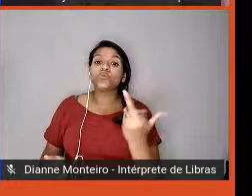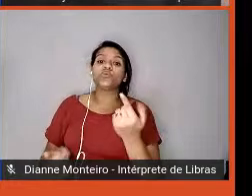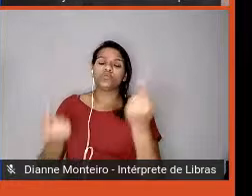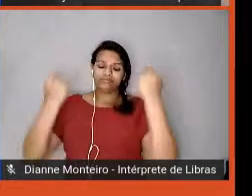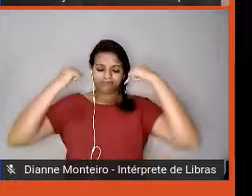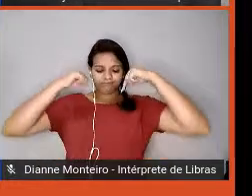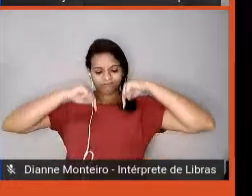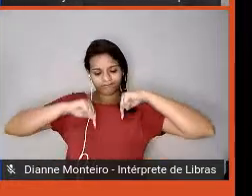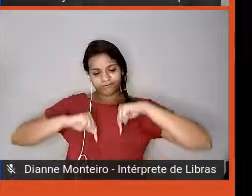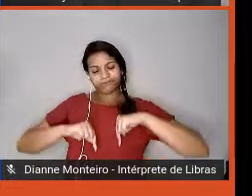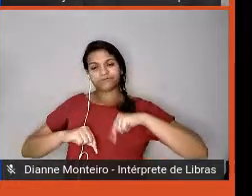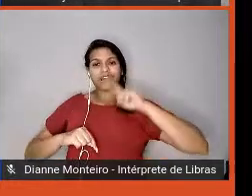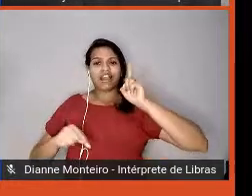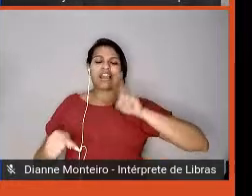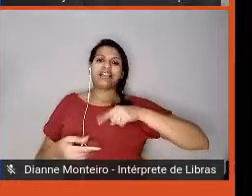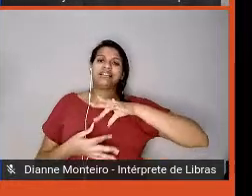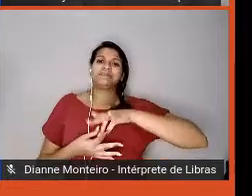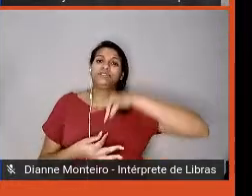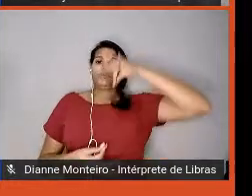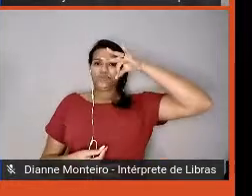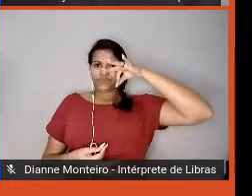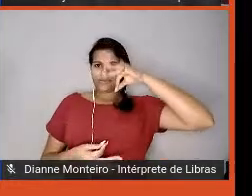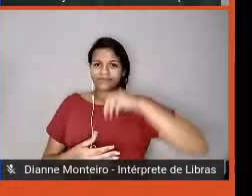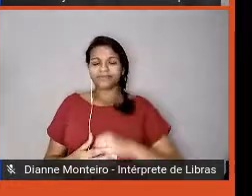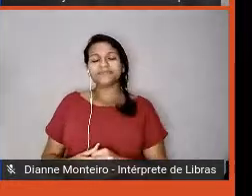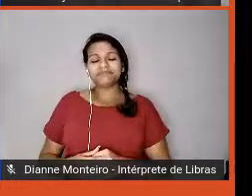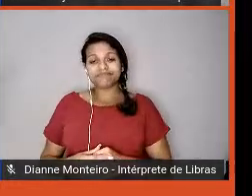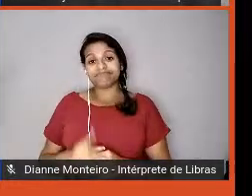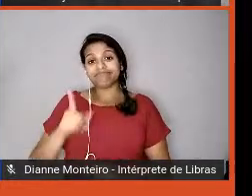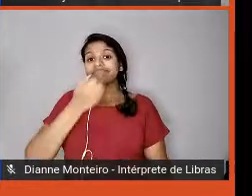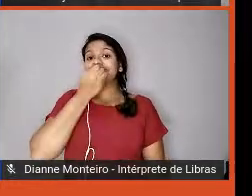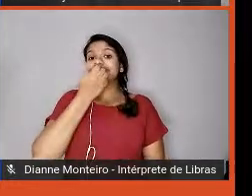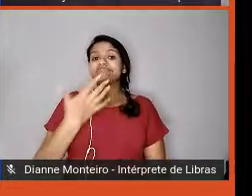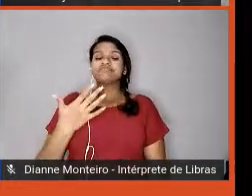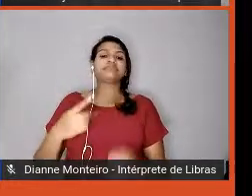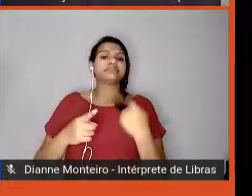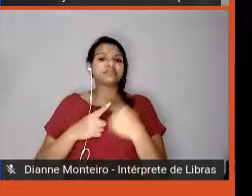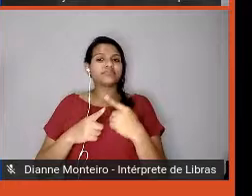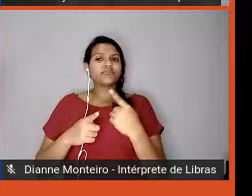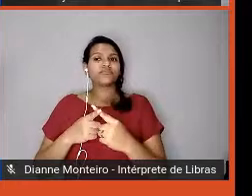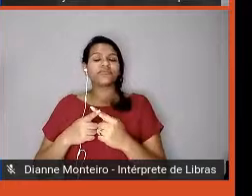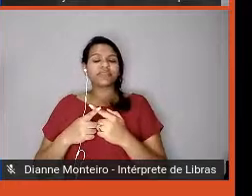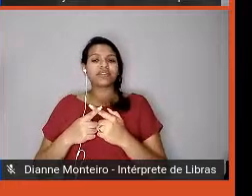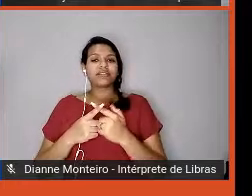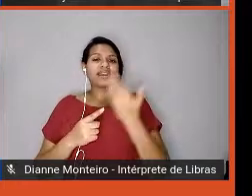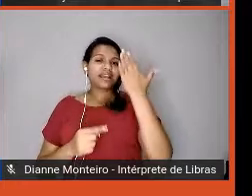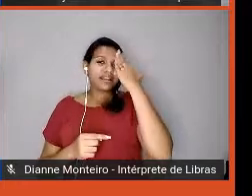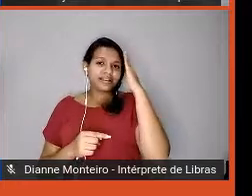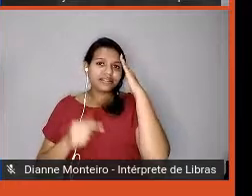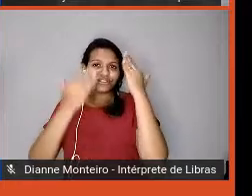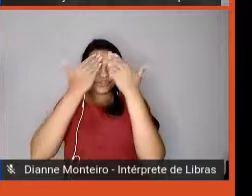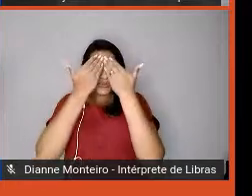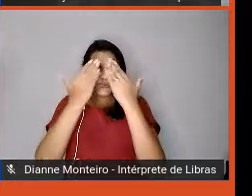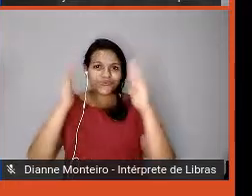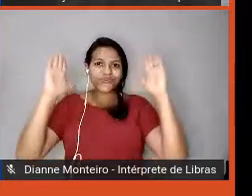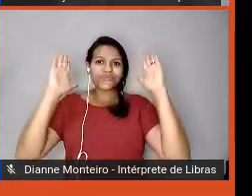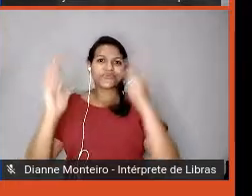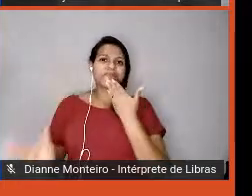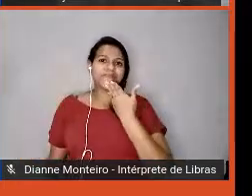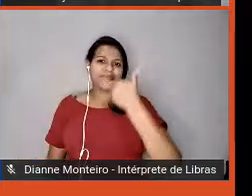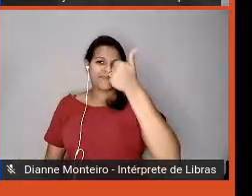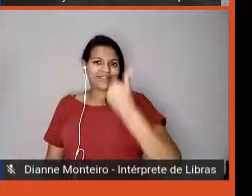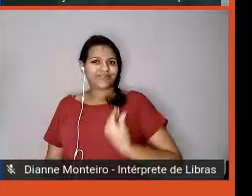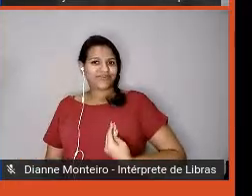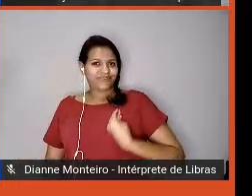está só dentro do indivíduo. Isso acaba dando muita visão, muito significado para a nossa vida. Um